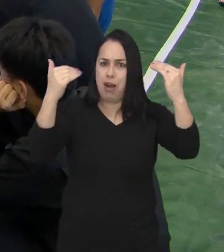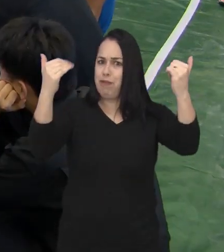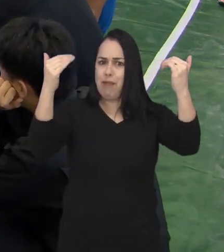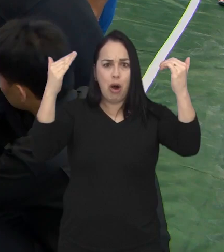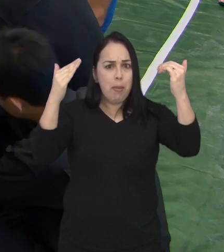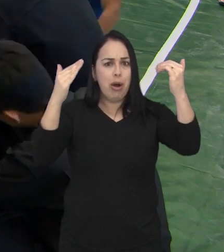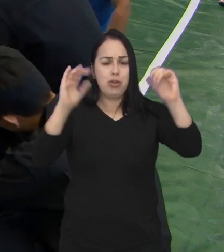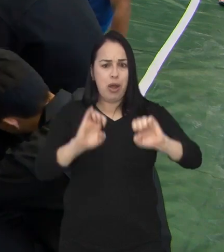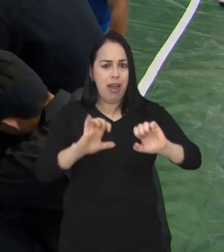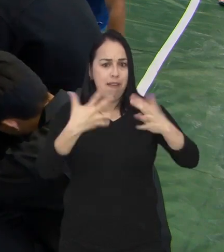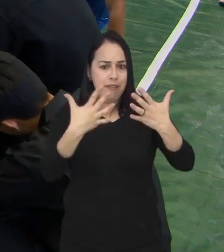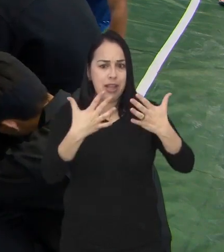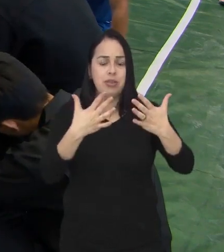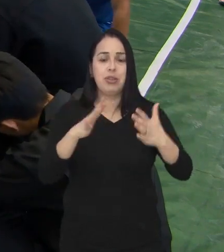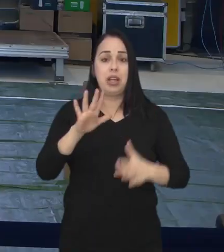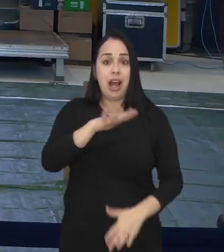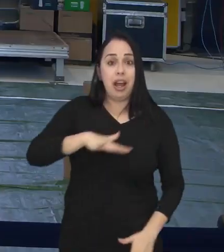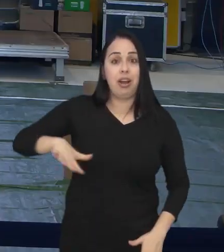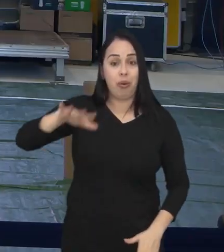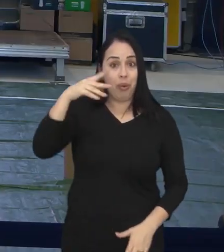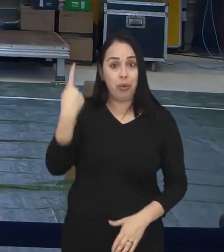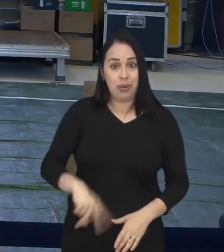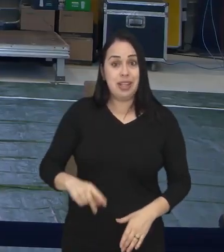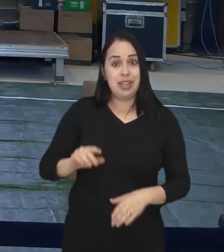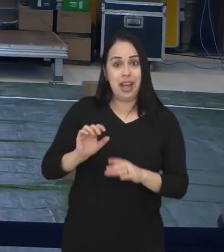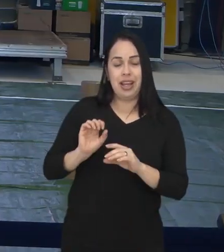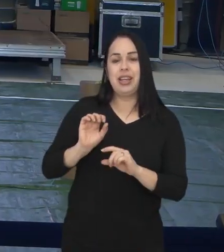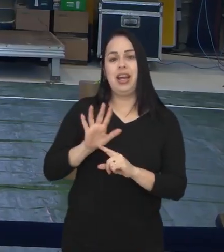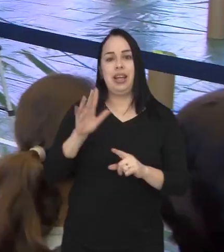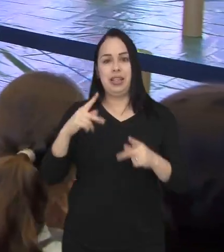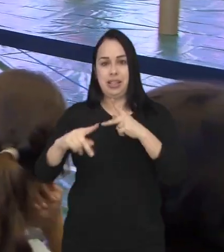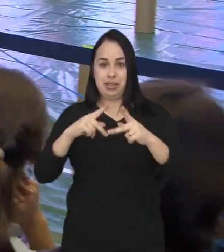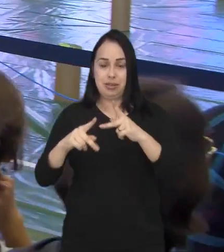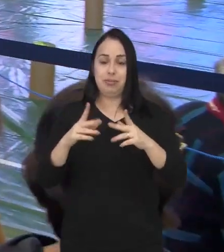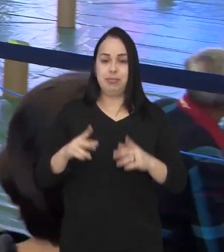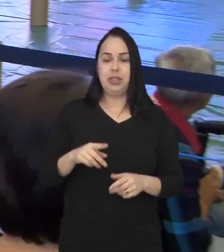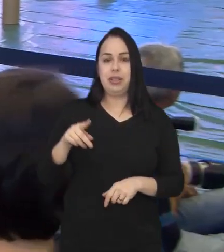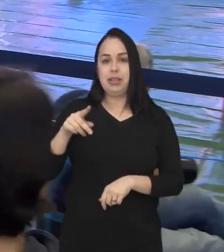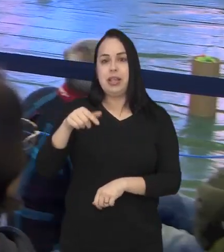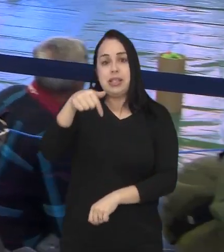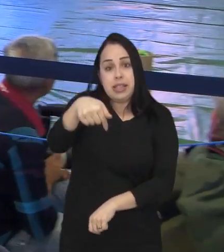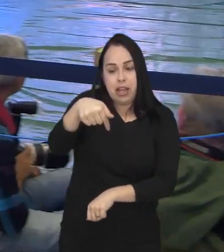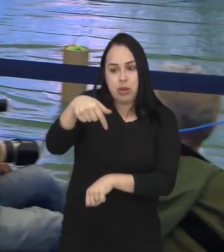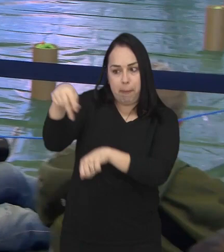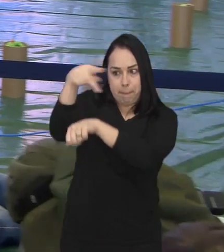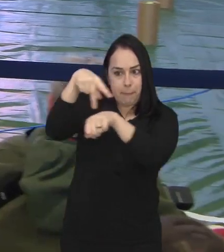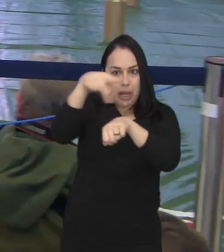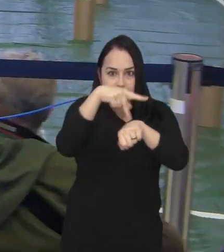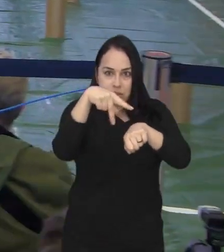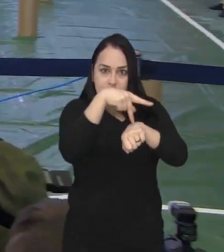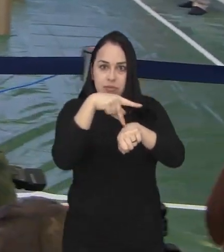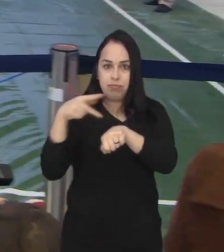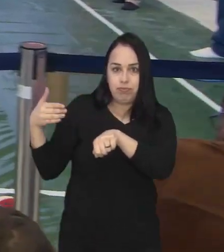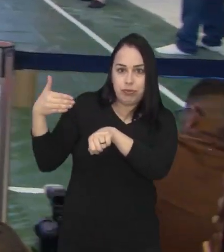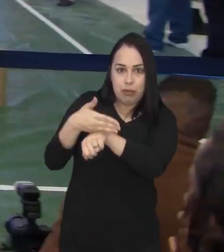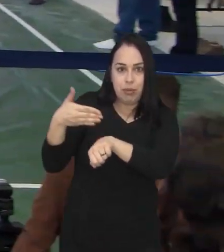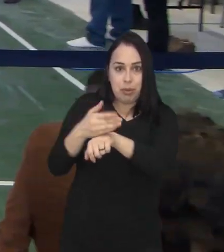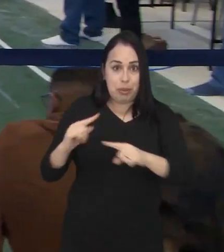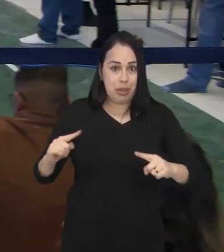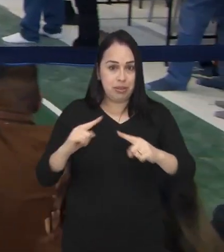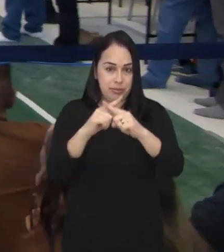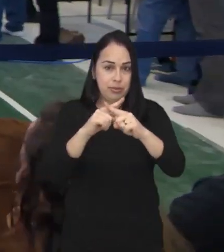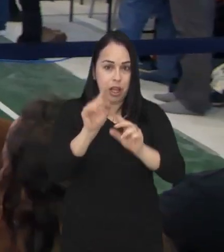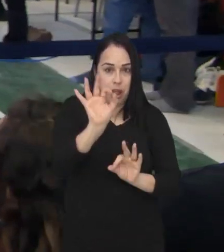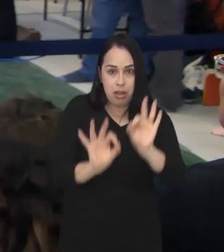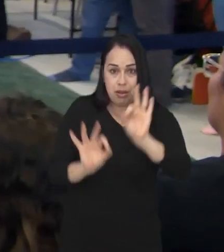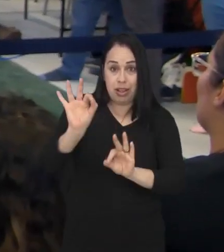evento de estudos espaciais do mundo, e que esse ano acontece em São José. Sete equipes de países diferentes participaram da competição,